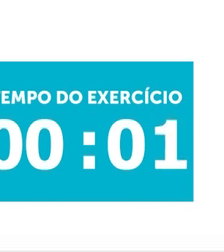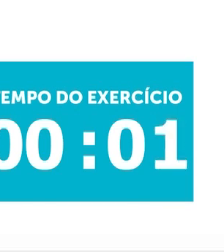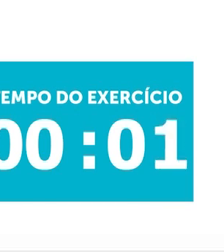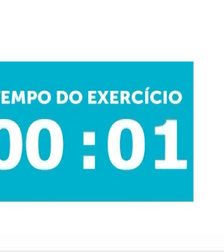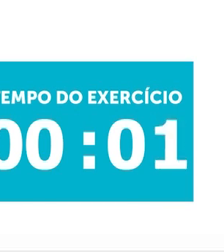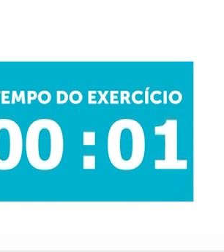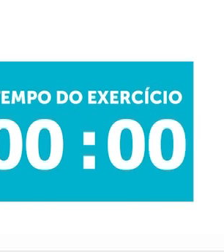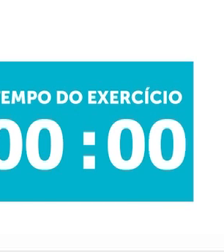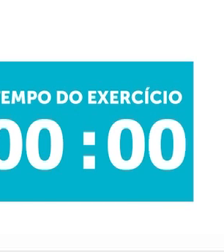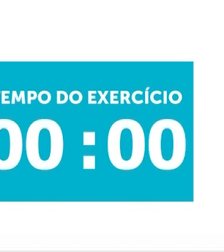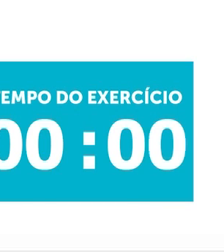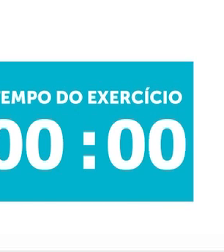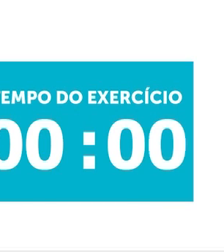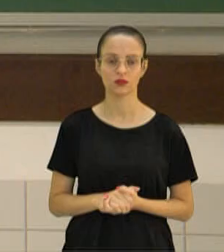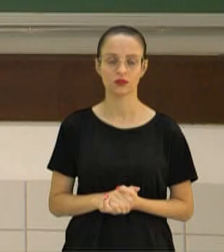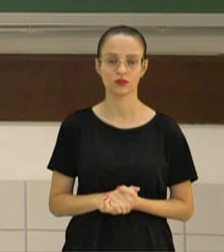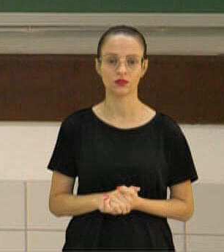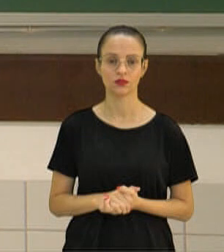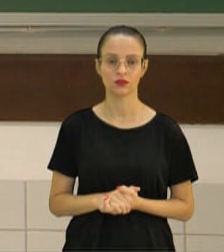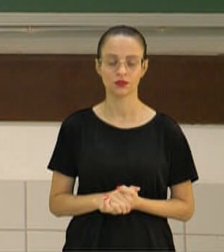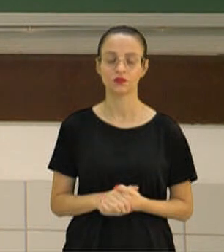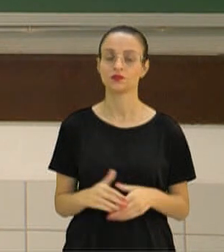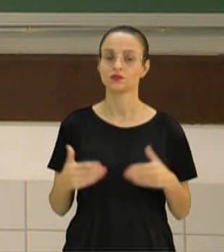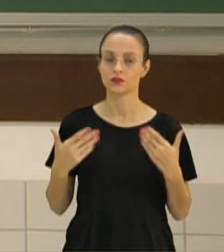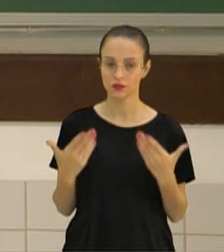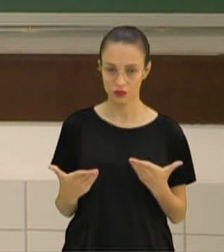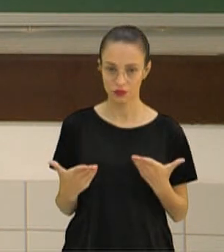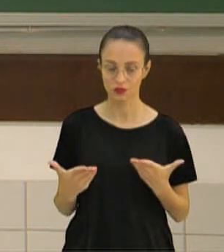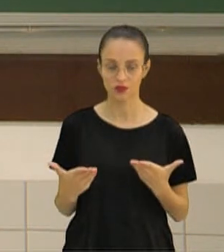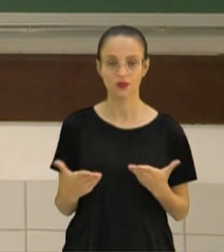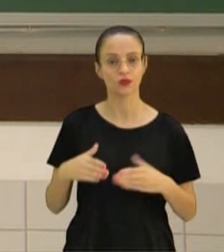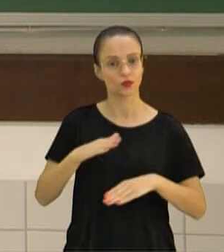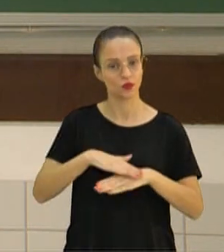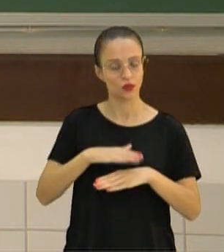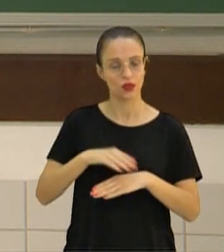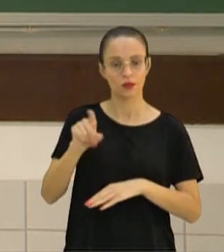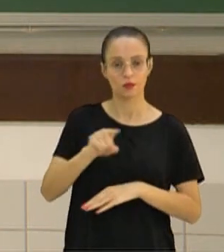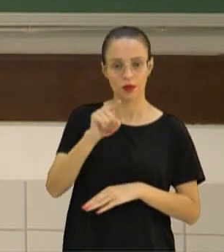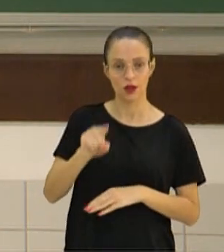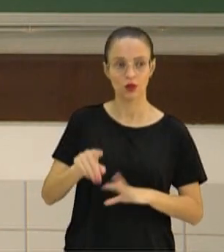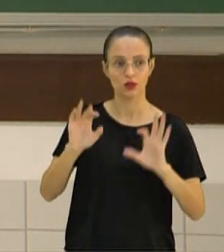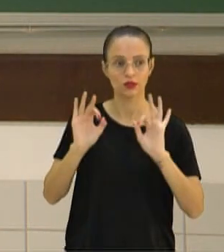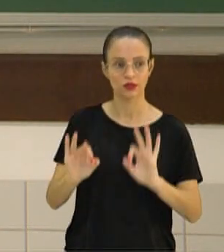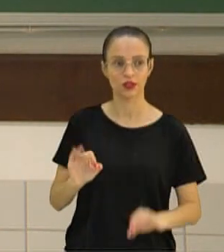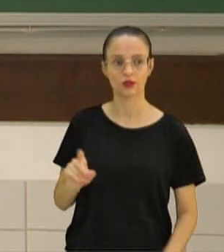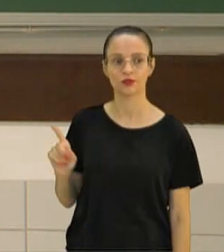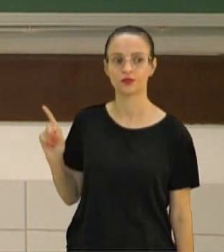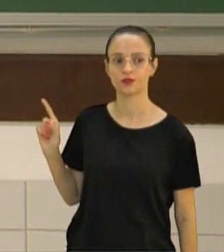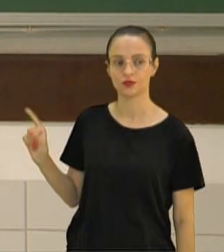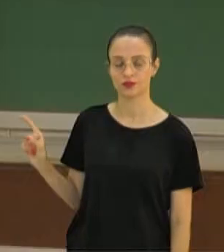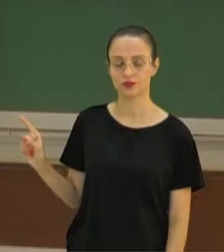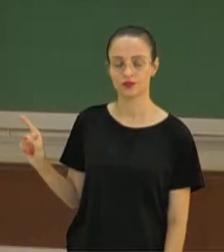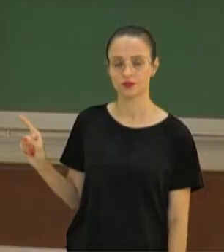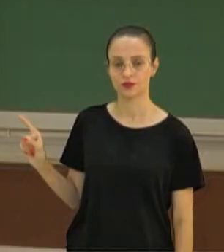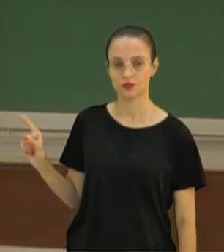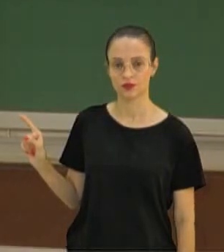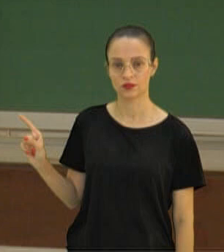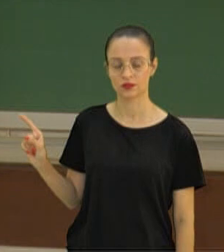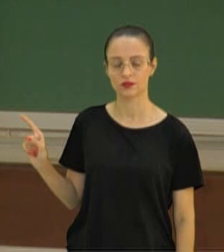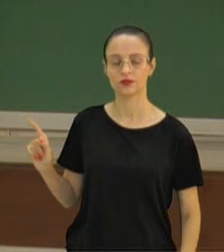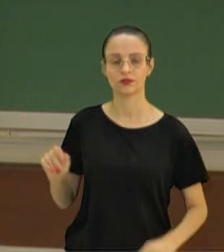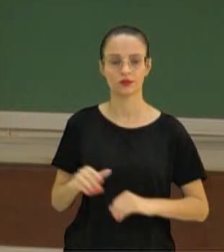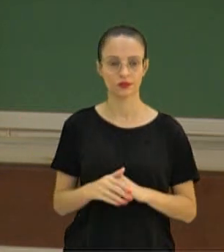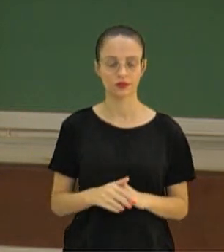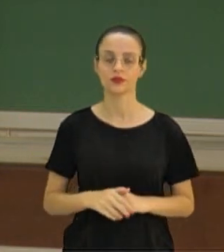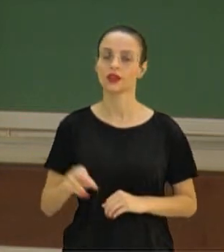Legenda Então, pessoal, quem assinalou aqui que bactéria, arqueia